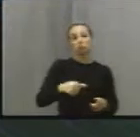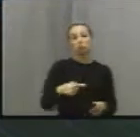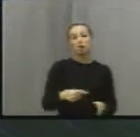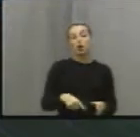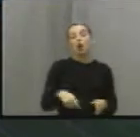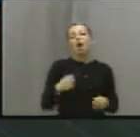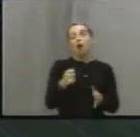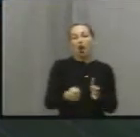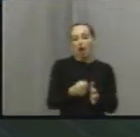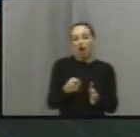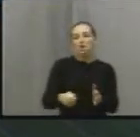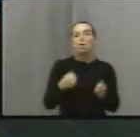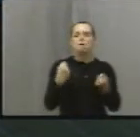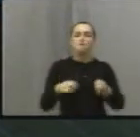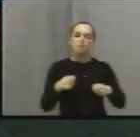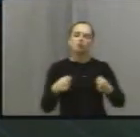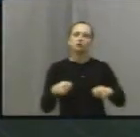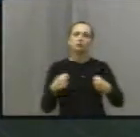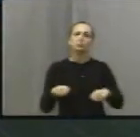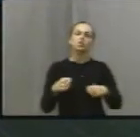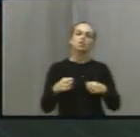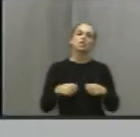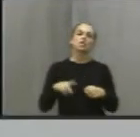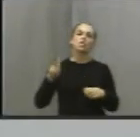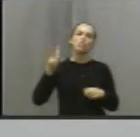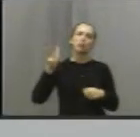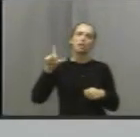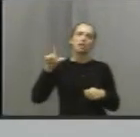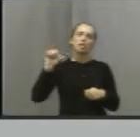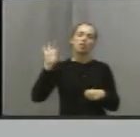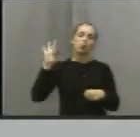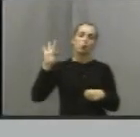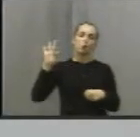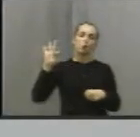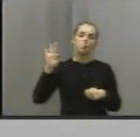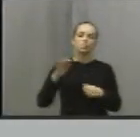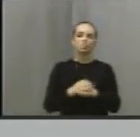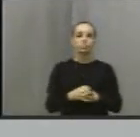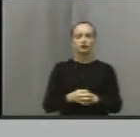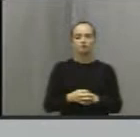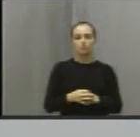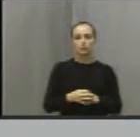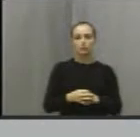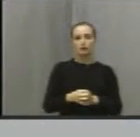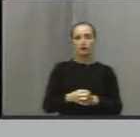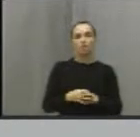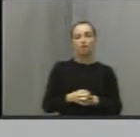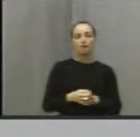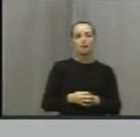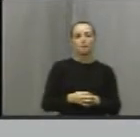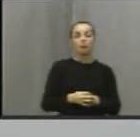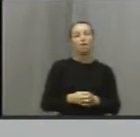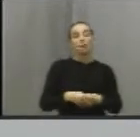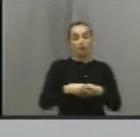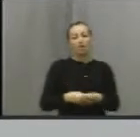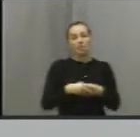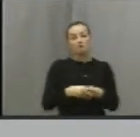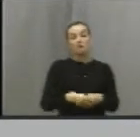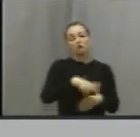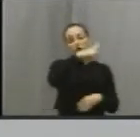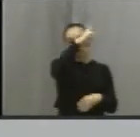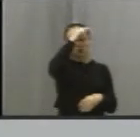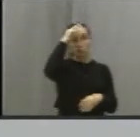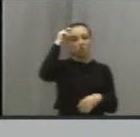e para qualquer cidade seria realmente o VLT. Pode passar outro? Resultado, quero parabenizar aqui o Marcelo Barbieri, nosso